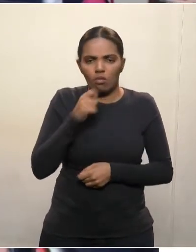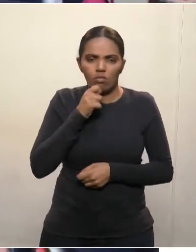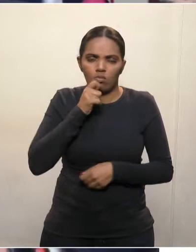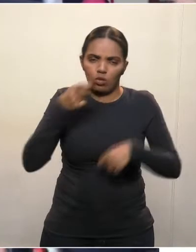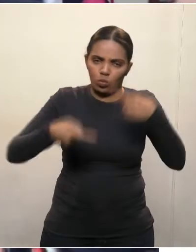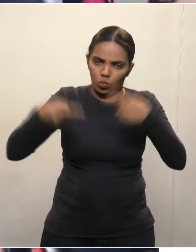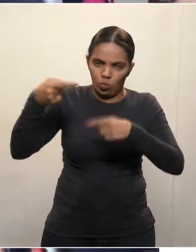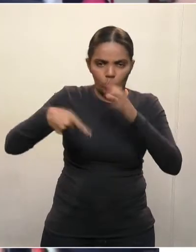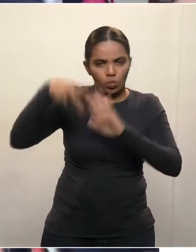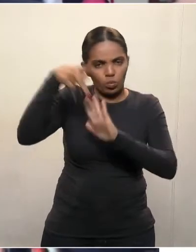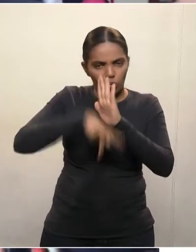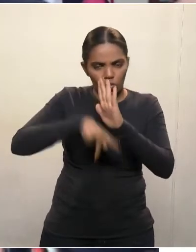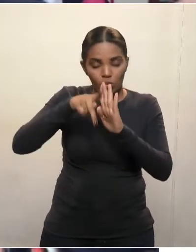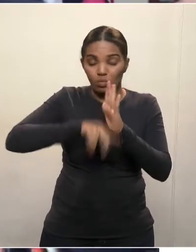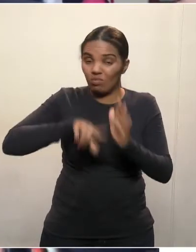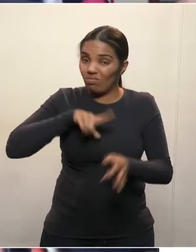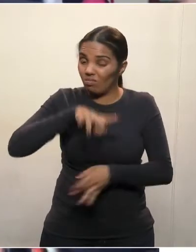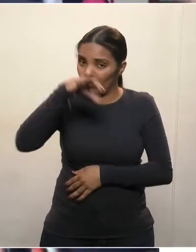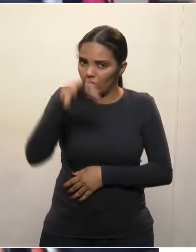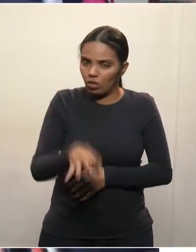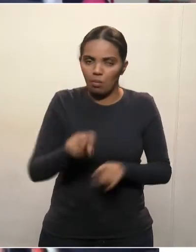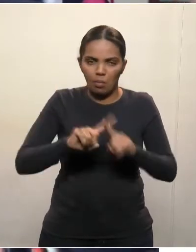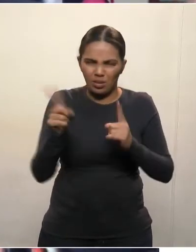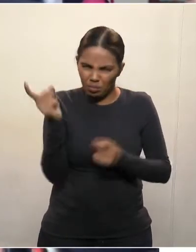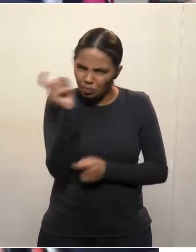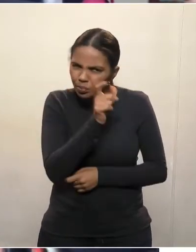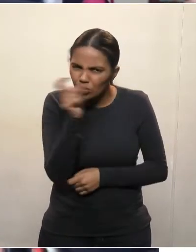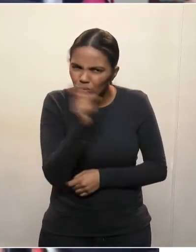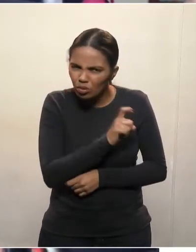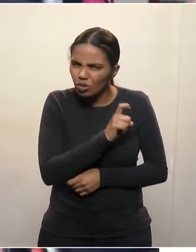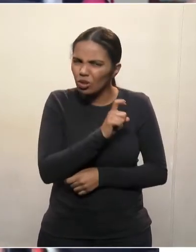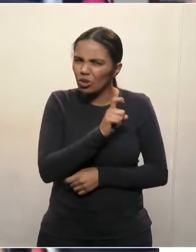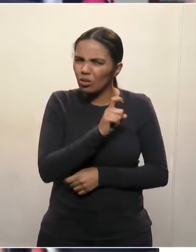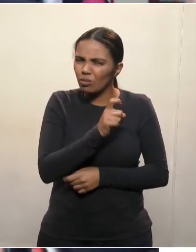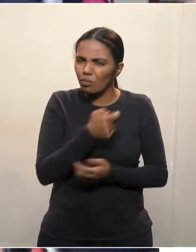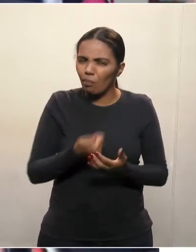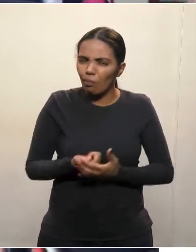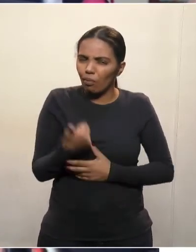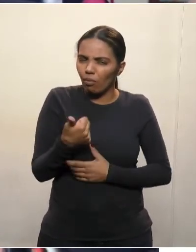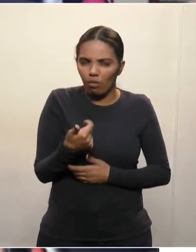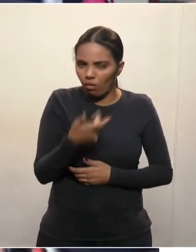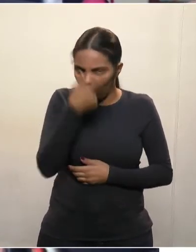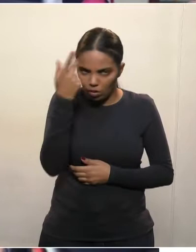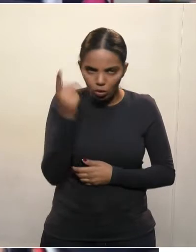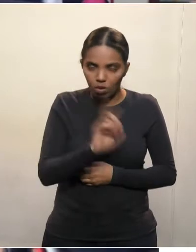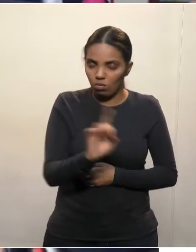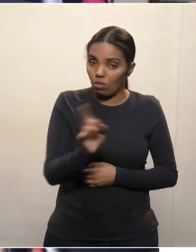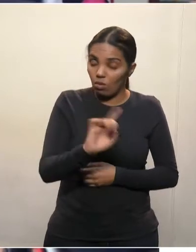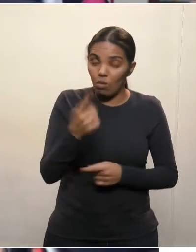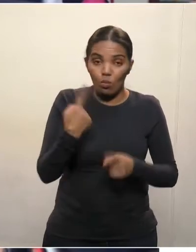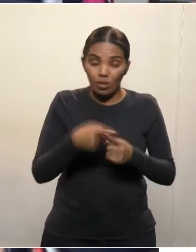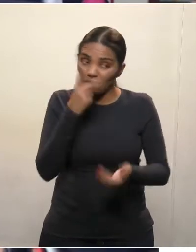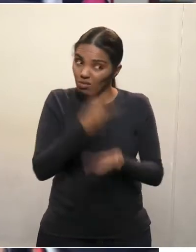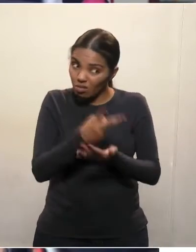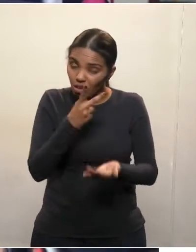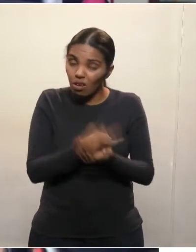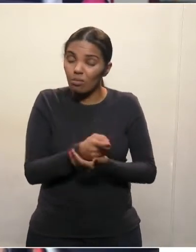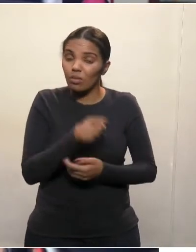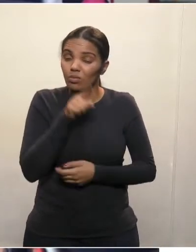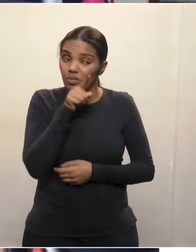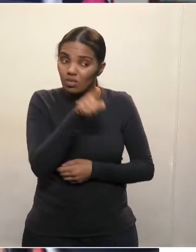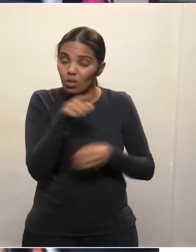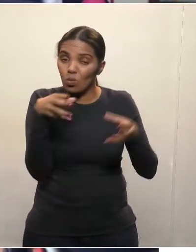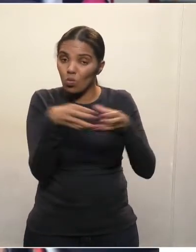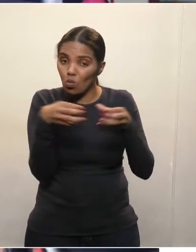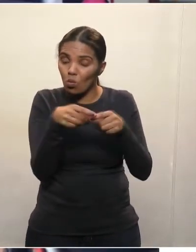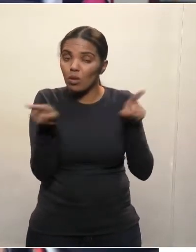projeto, com excelência, mas tenho certeza, agora não podemos mentir, enganar a população, como muitas vezes vossa excelência e parte dos seus liderados